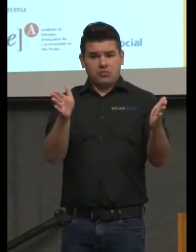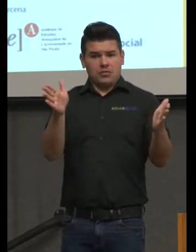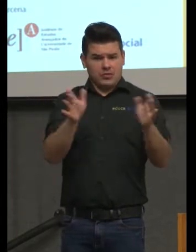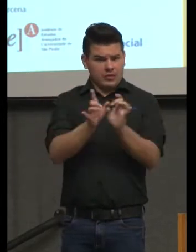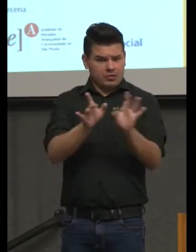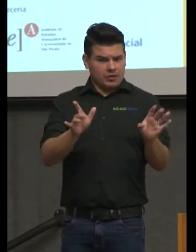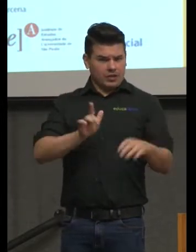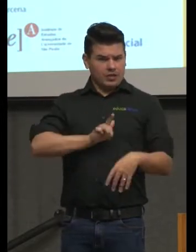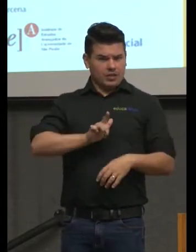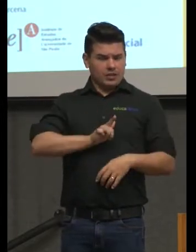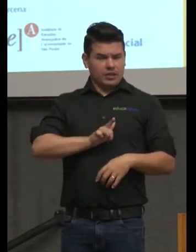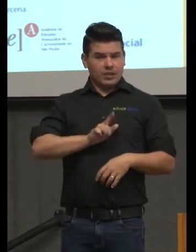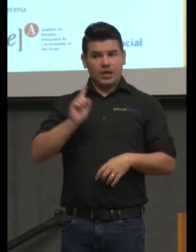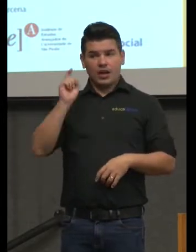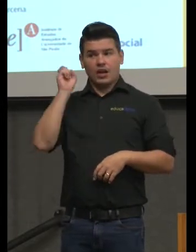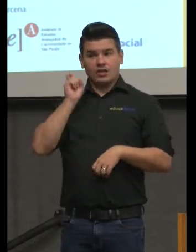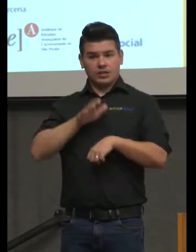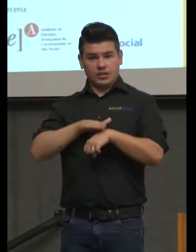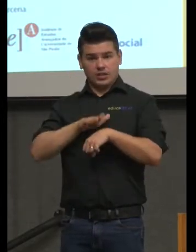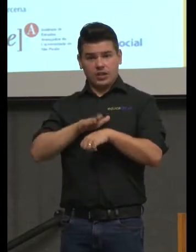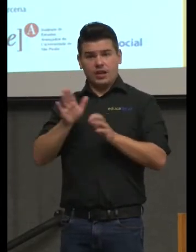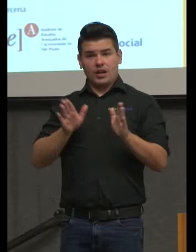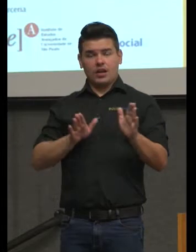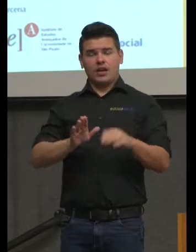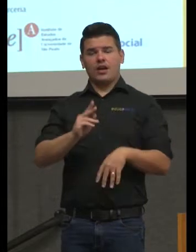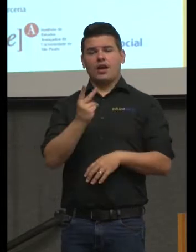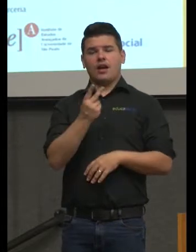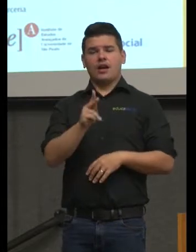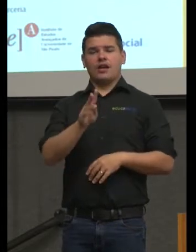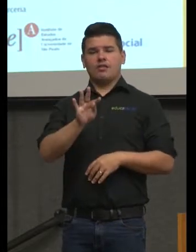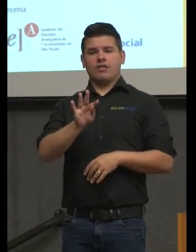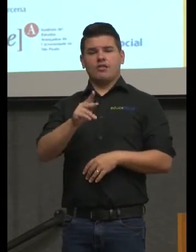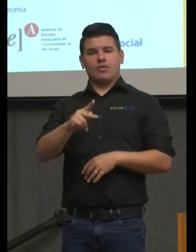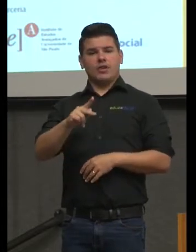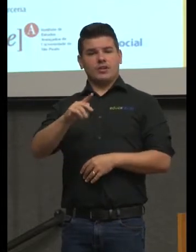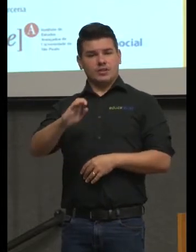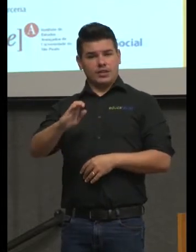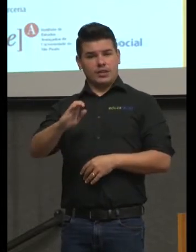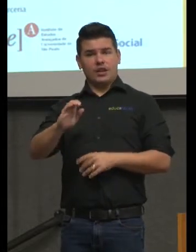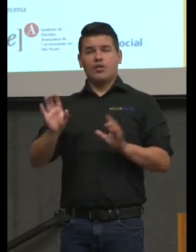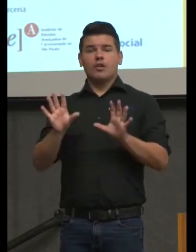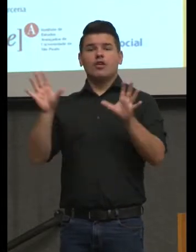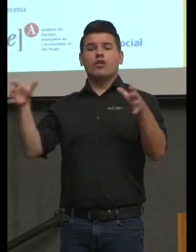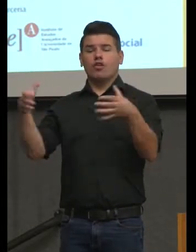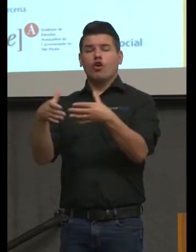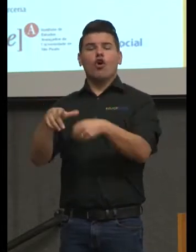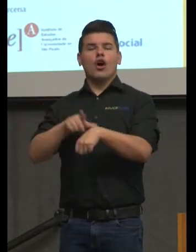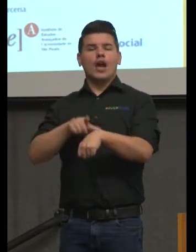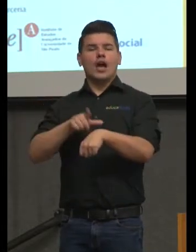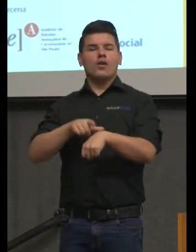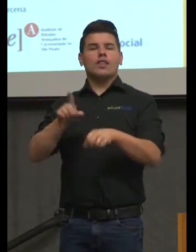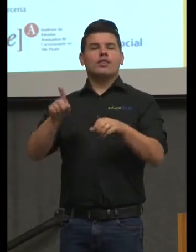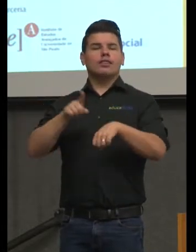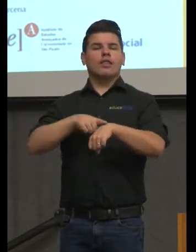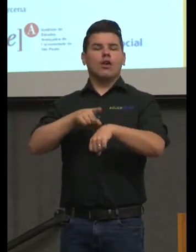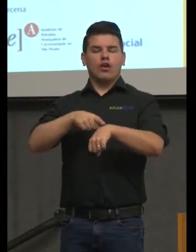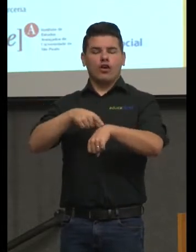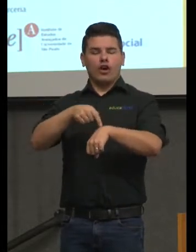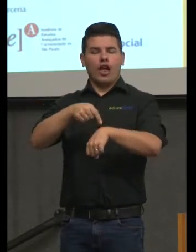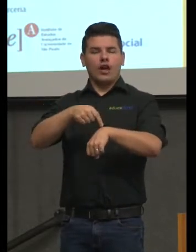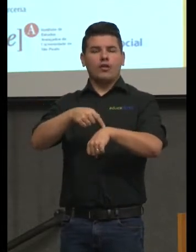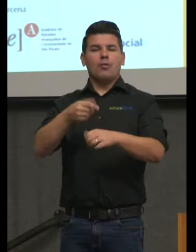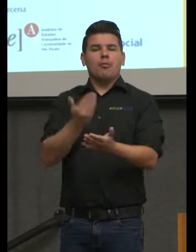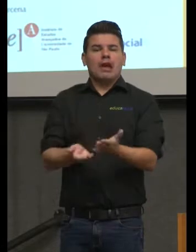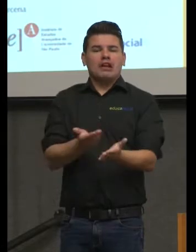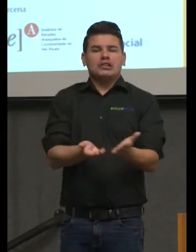teve uma época que se chamava HTPC, para dizer, horário de tempo perdido coletivo. Não é porque era para preencher